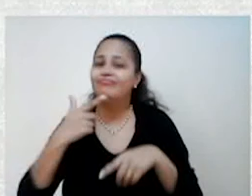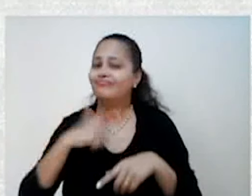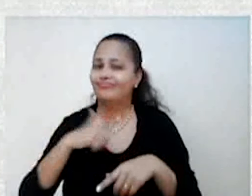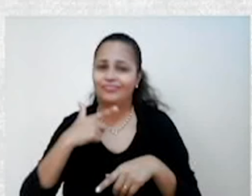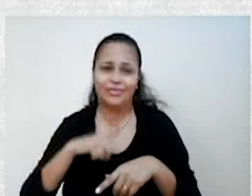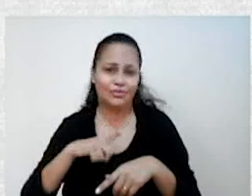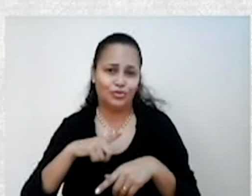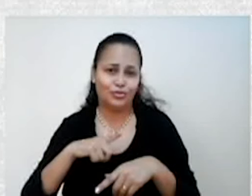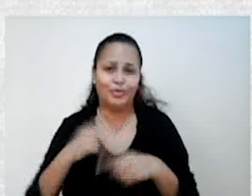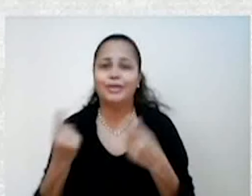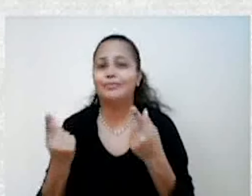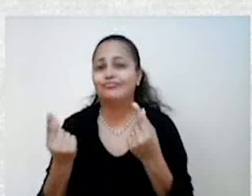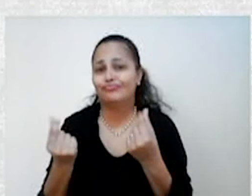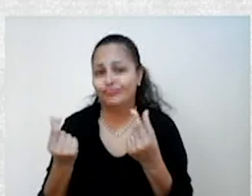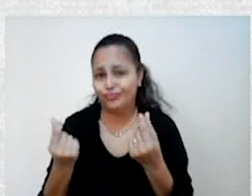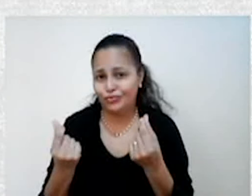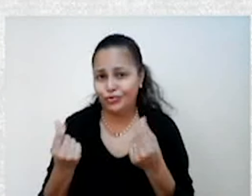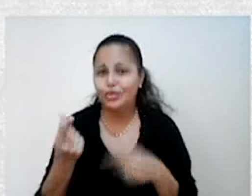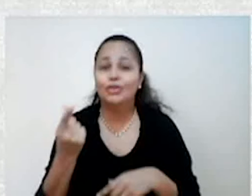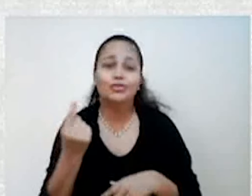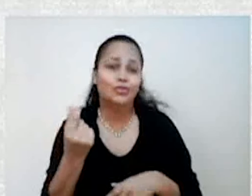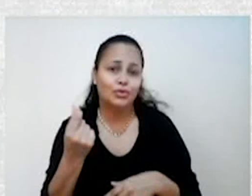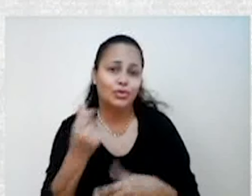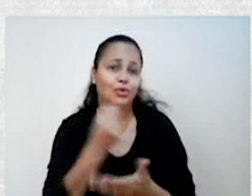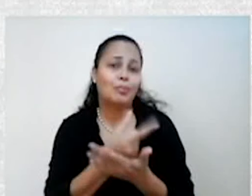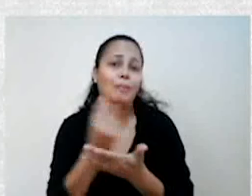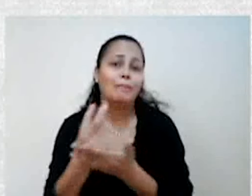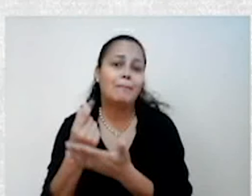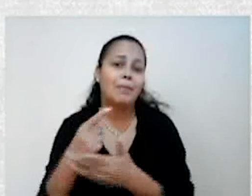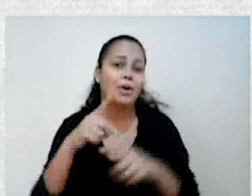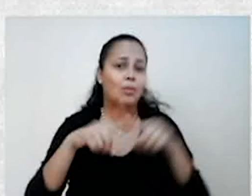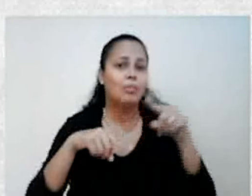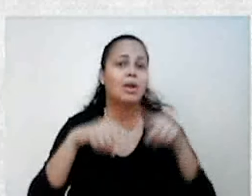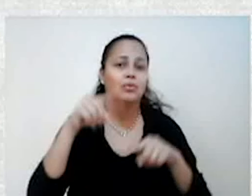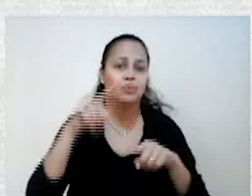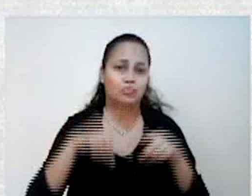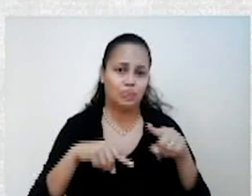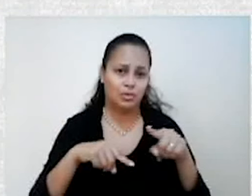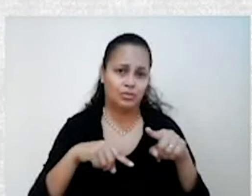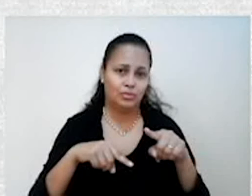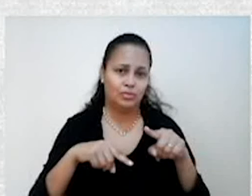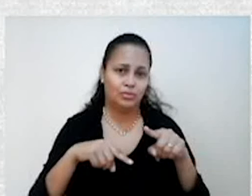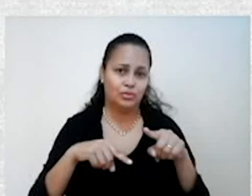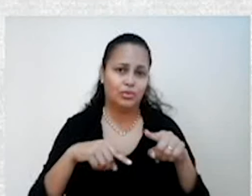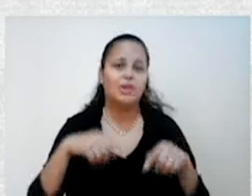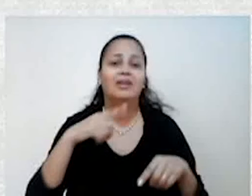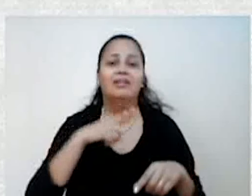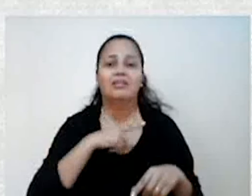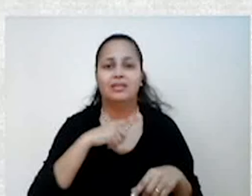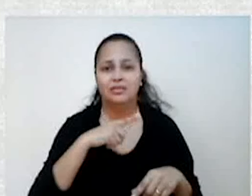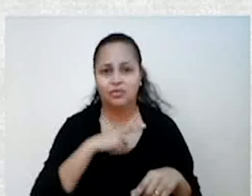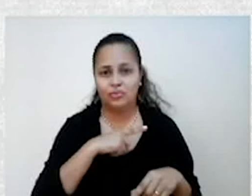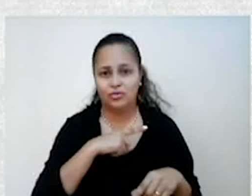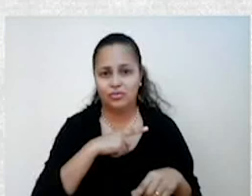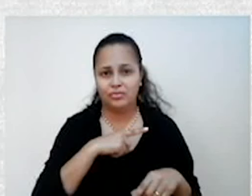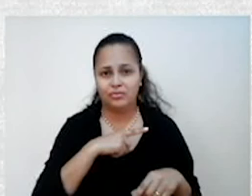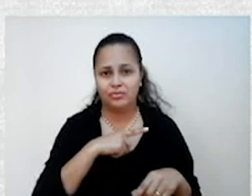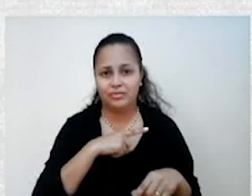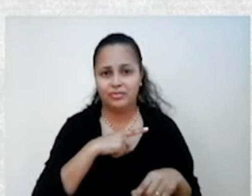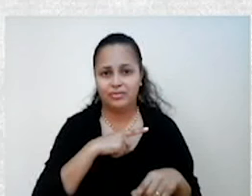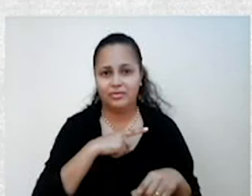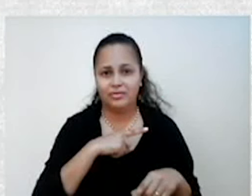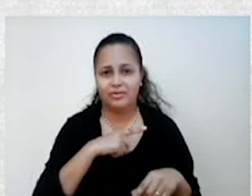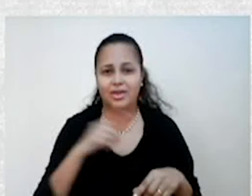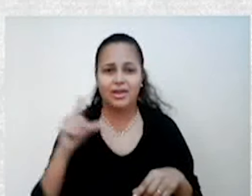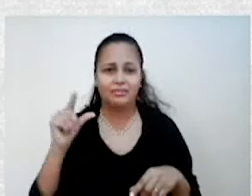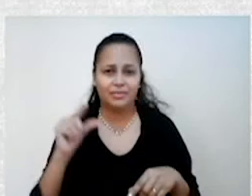eles não tiverem um poder aquisitivo para comprar os produtos que são produzidos. já vimos que, tiver uma sobra, isso gera crise.